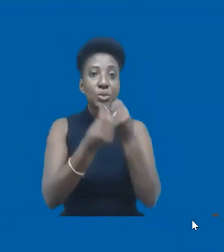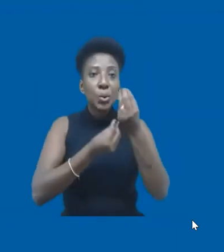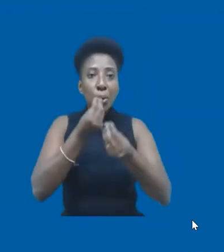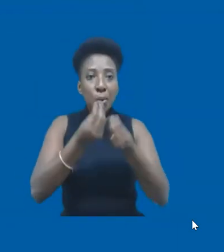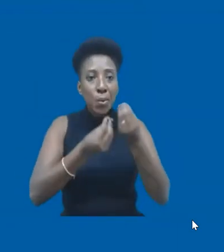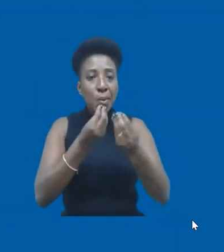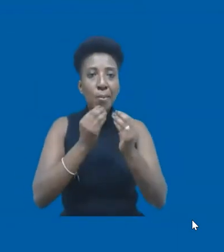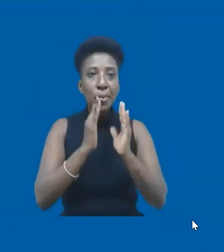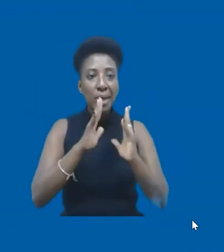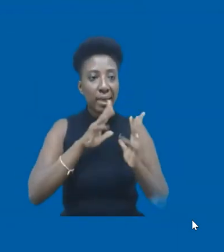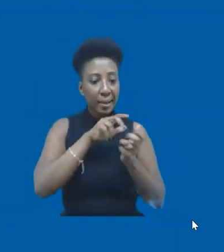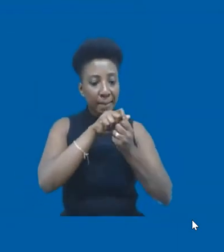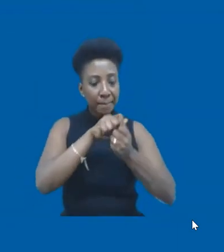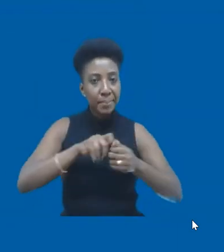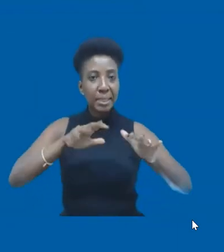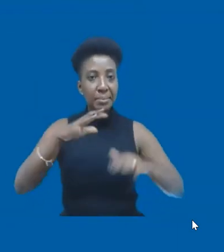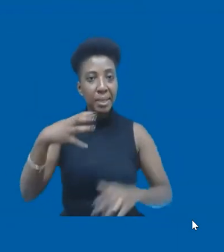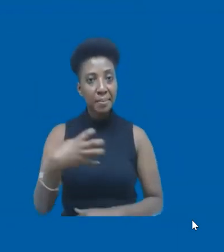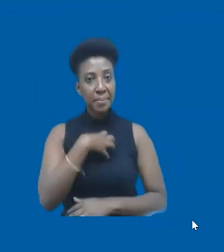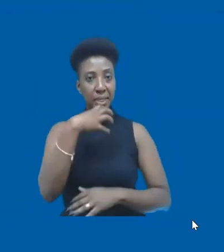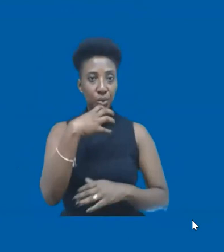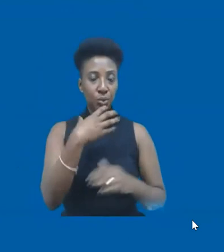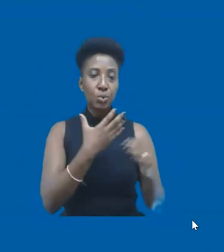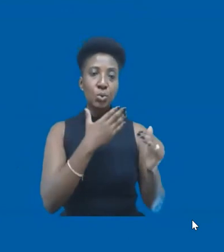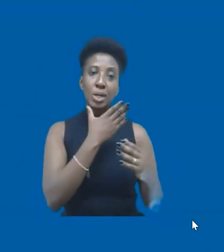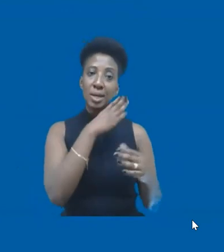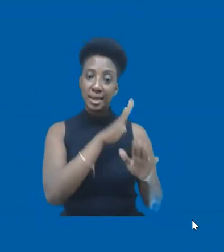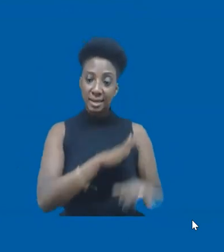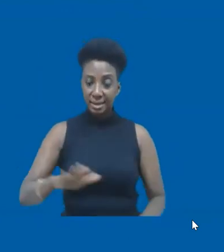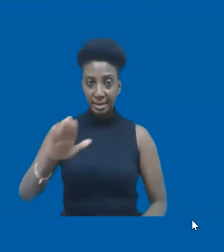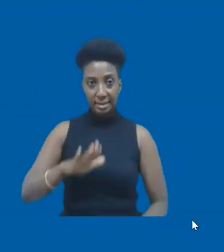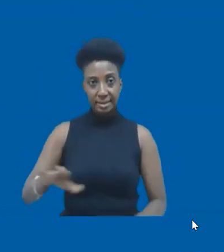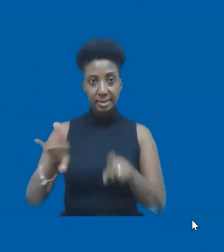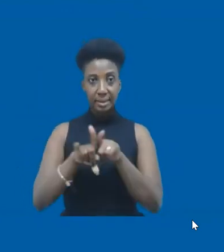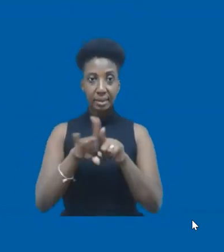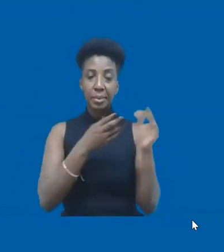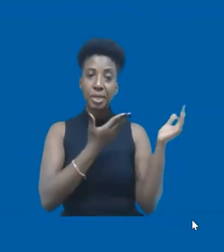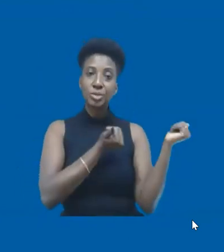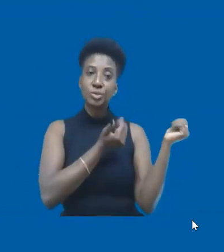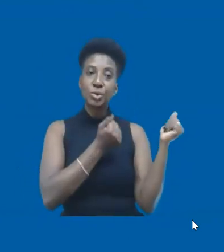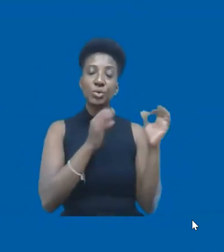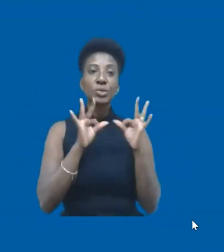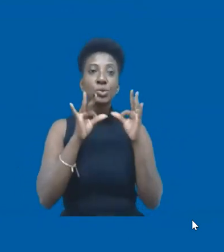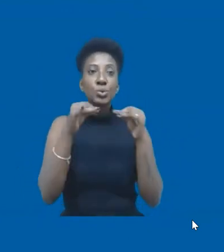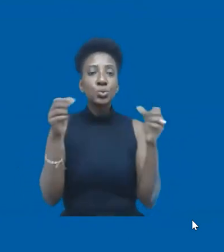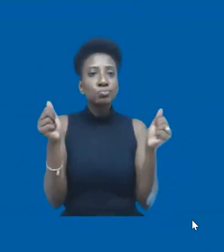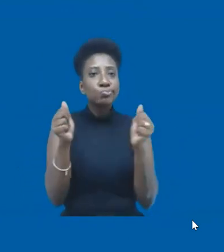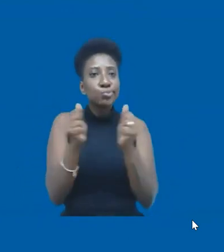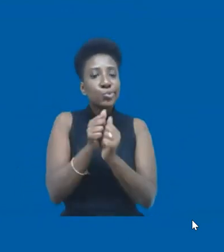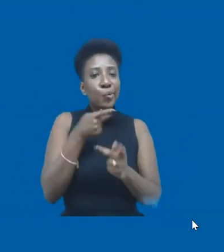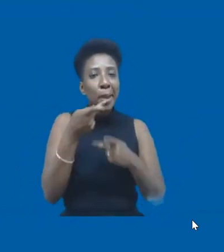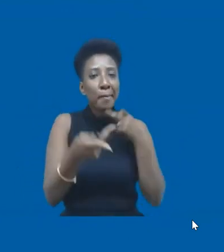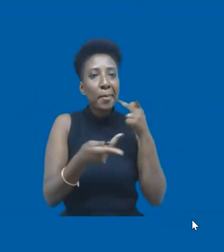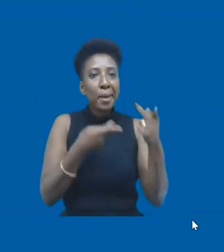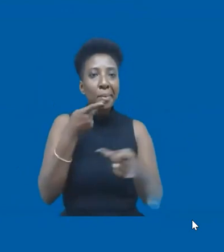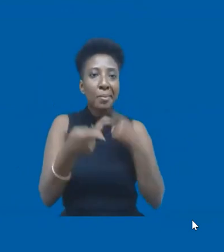pandemia impactou nossas crianças e nossos jovens, quando a gente ouve tudo reunido numa fala só, mas também